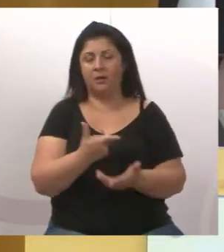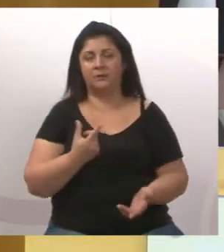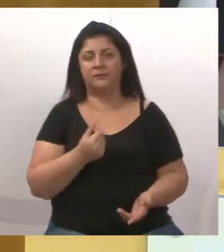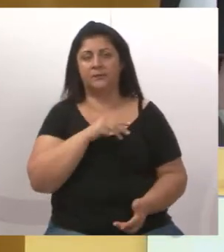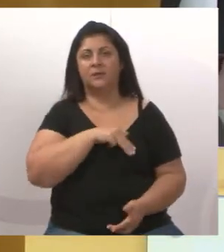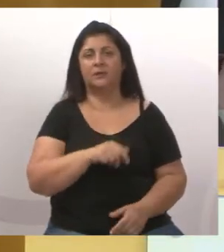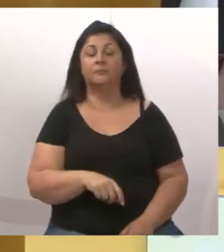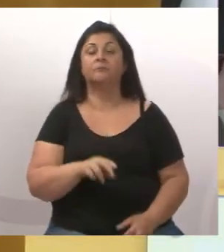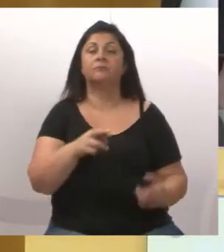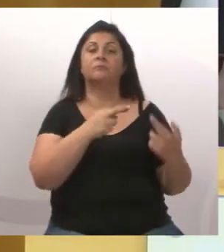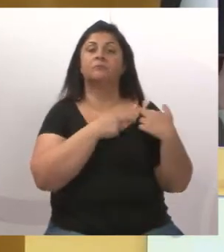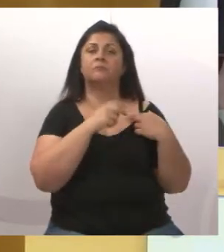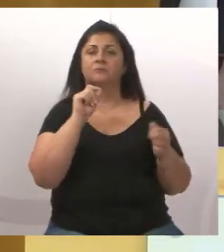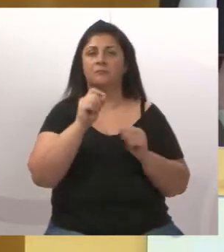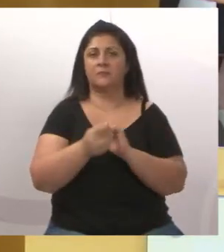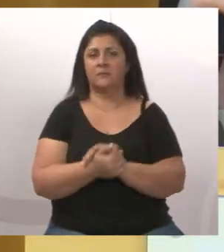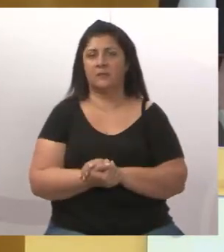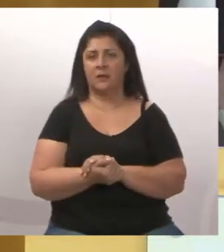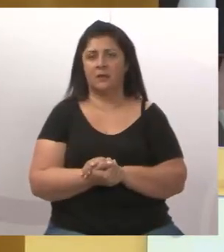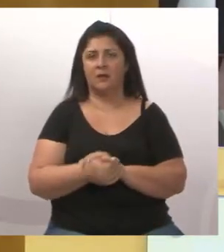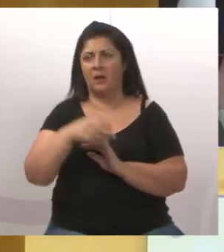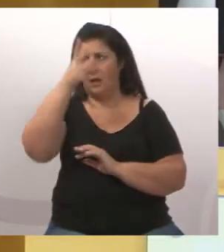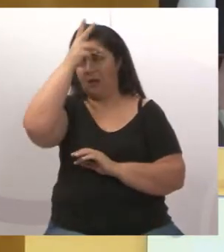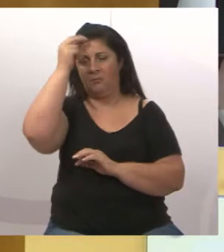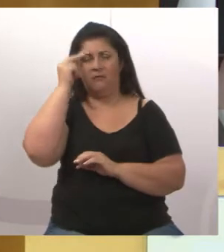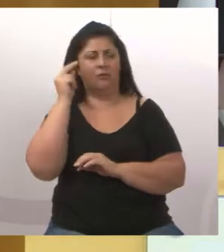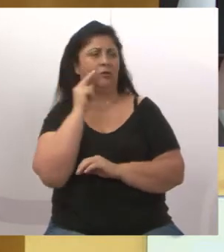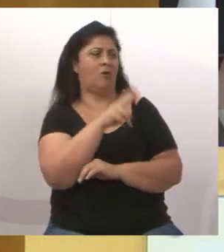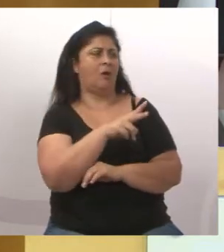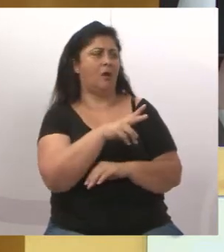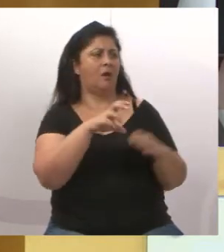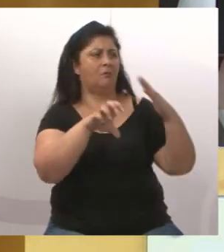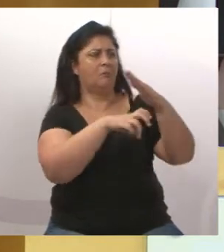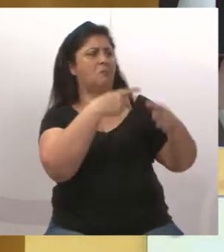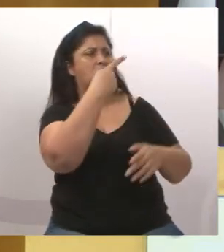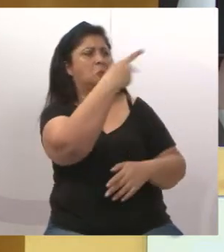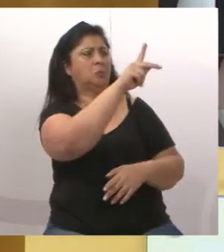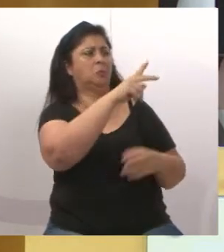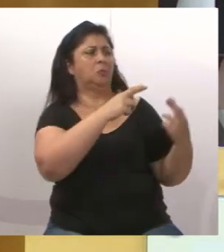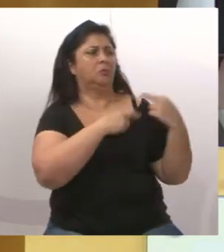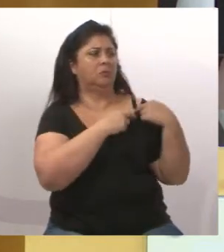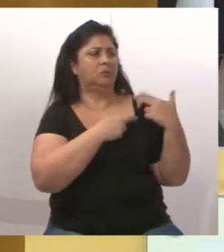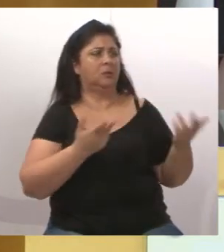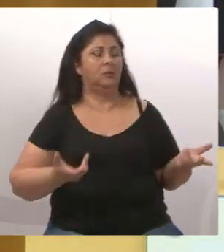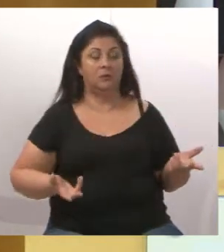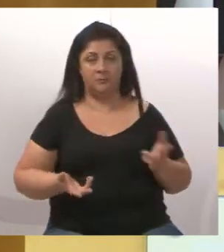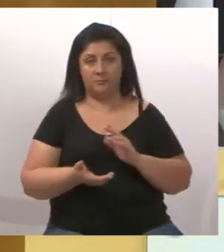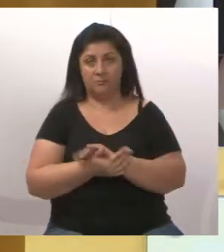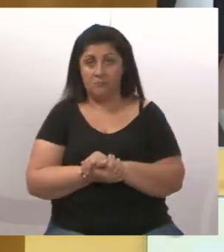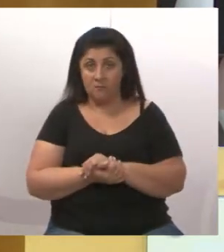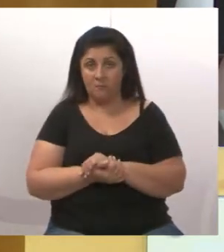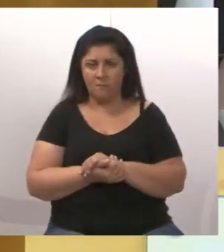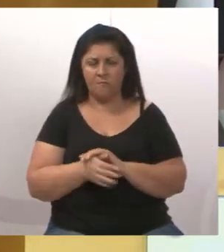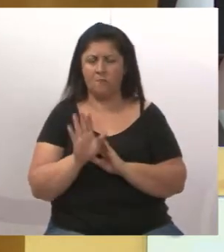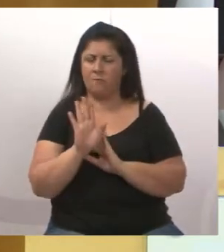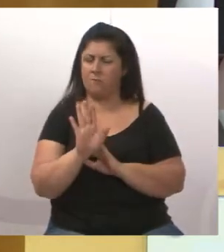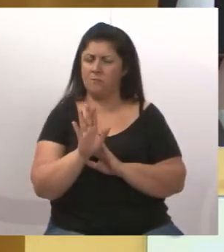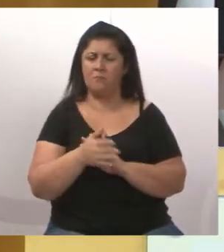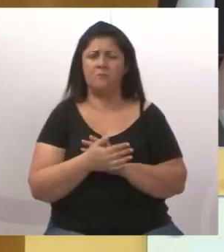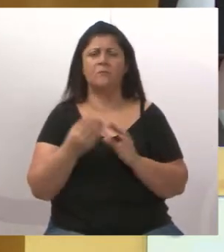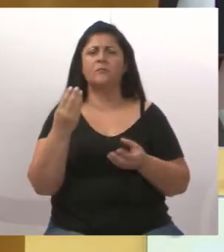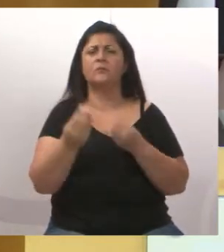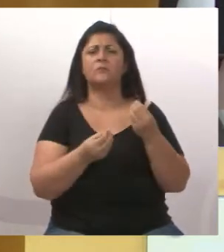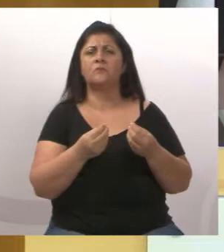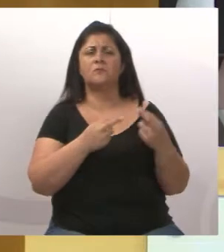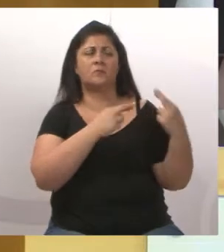responsabilidade? Ah, não, a prefeitura olha para o ambiental e fala, não, a responsabilidade é da ambiental. Espera lá, como